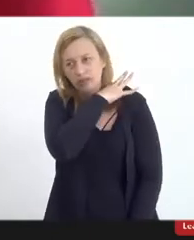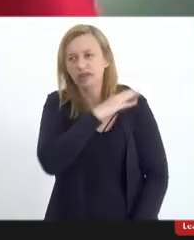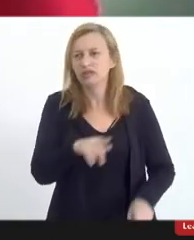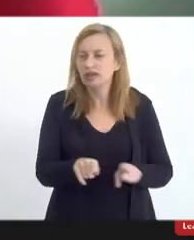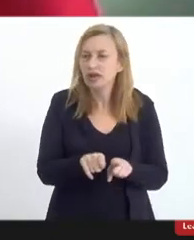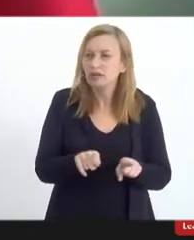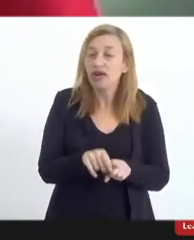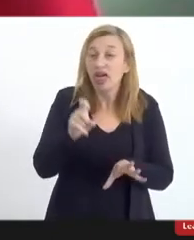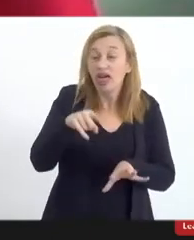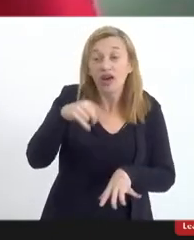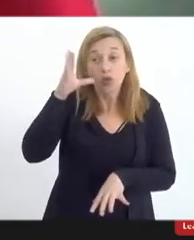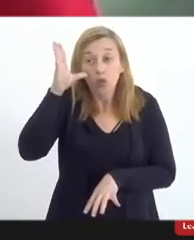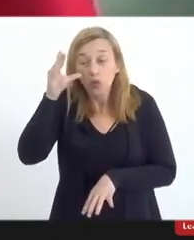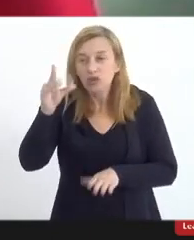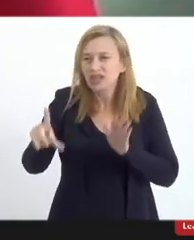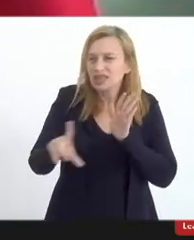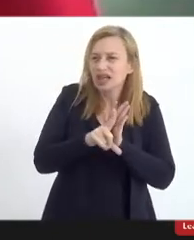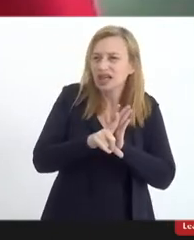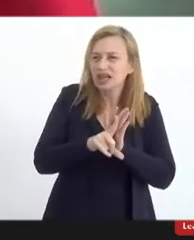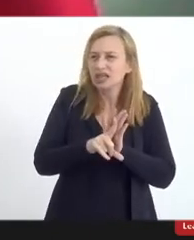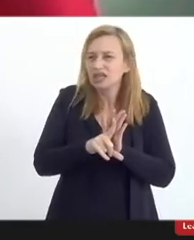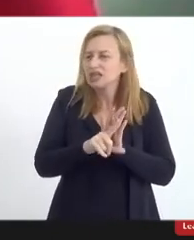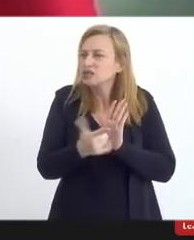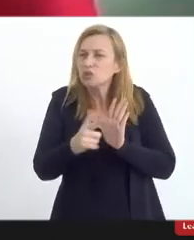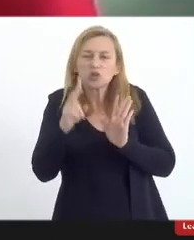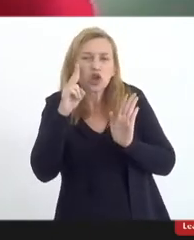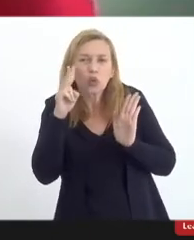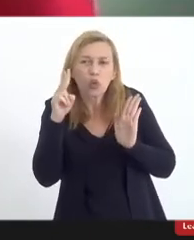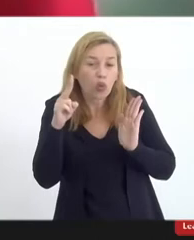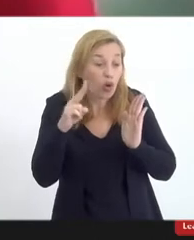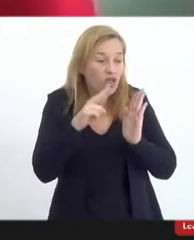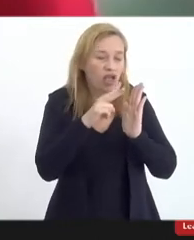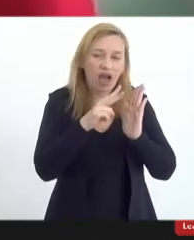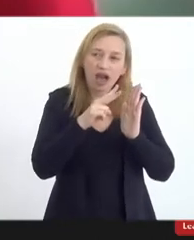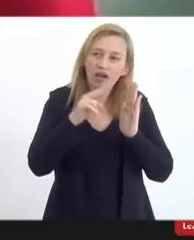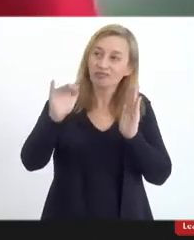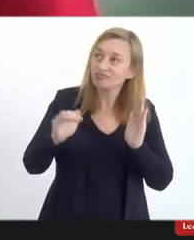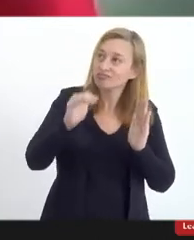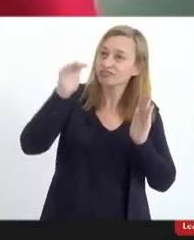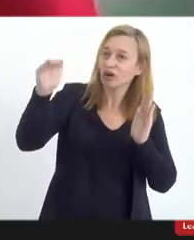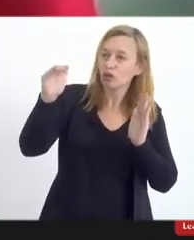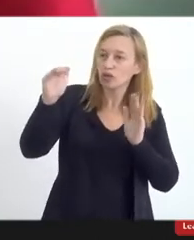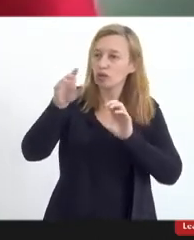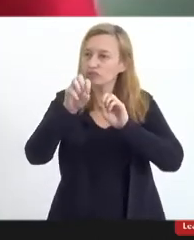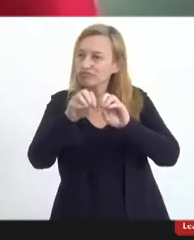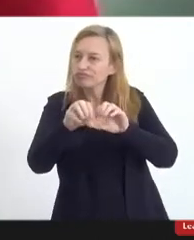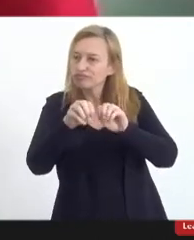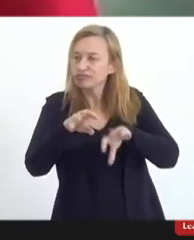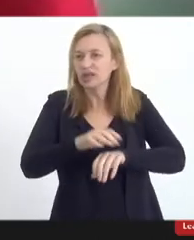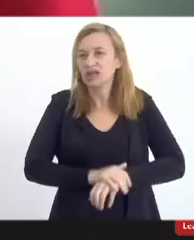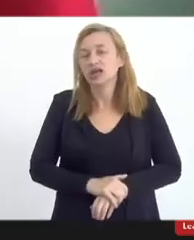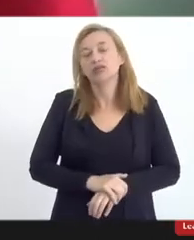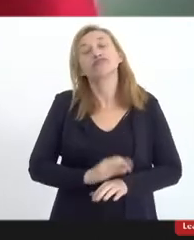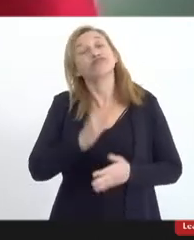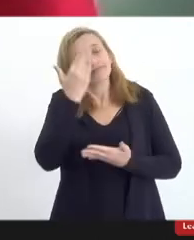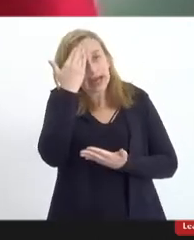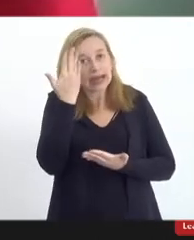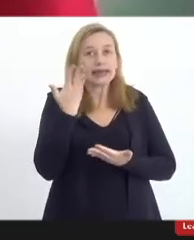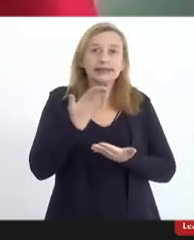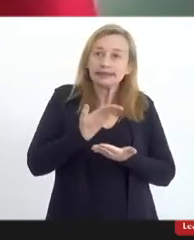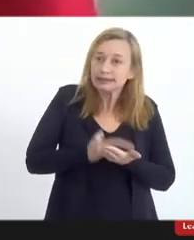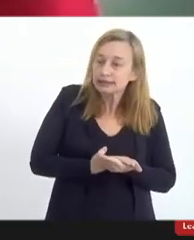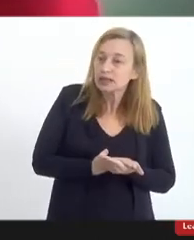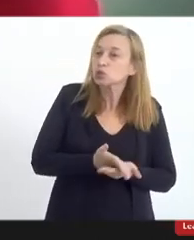É curioso que essa lei não tem o olhar para o nível superior, talvez acreditando